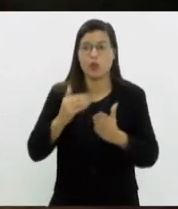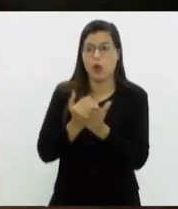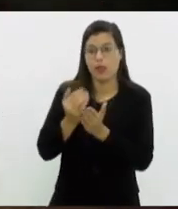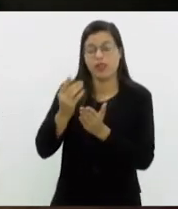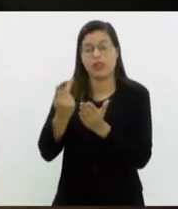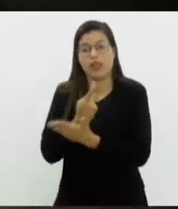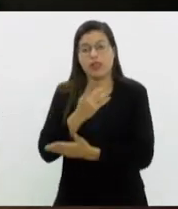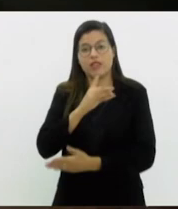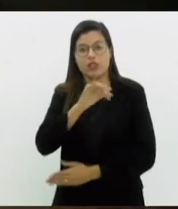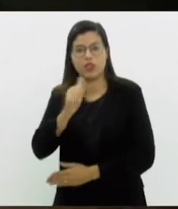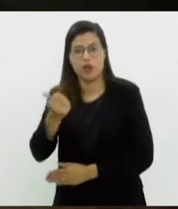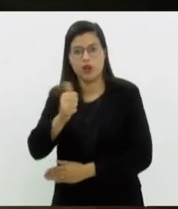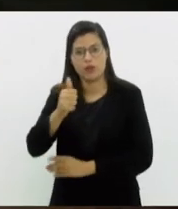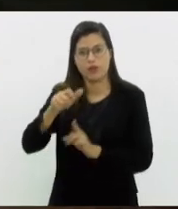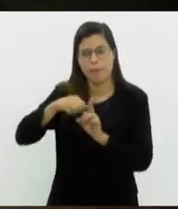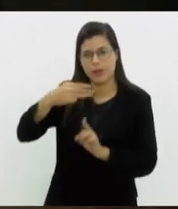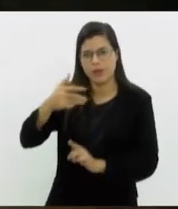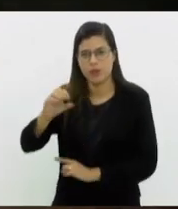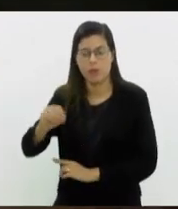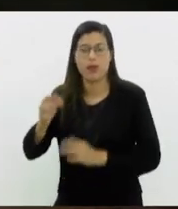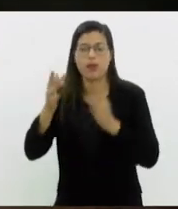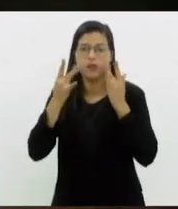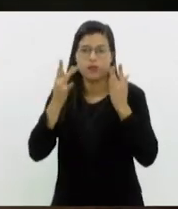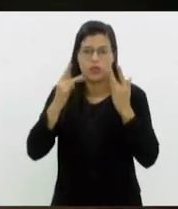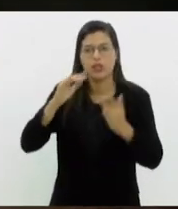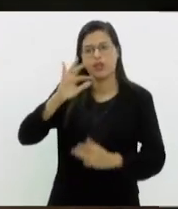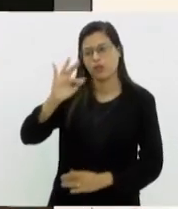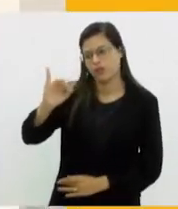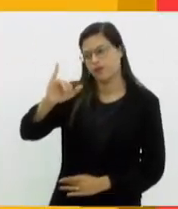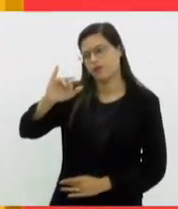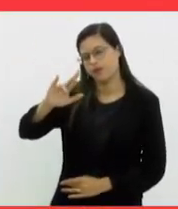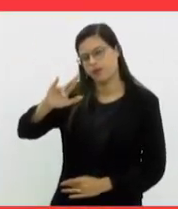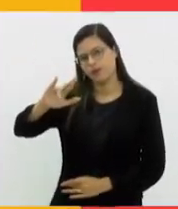às quatro horas da tarde, no Teatro Firjan Cési Macaé.